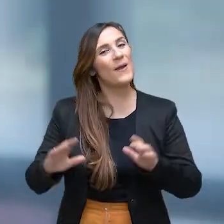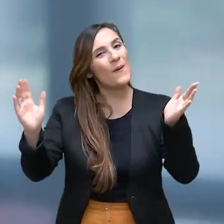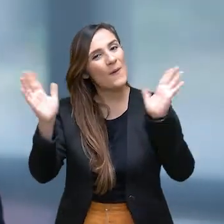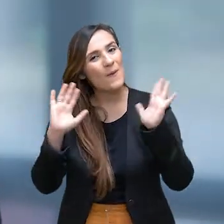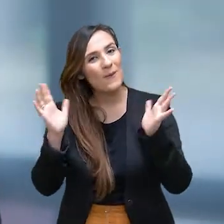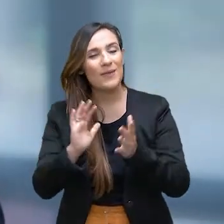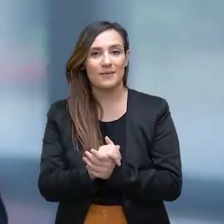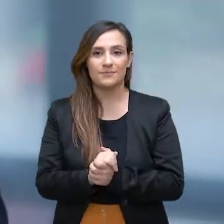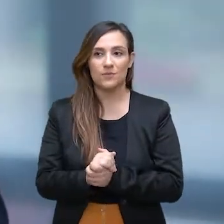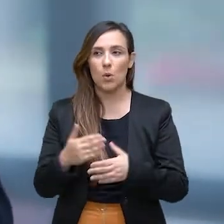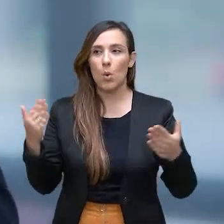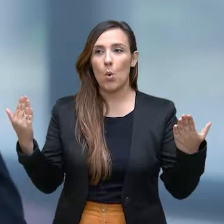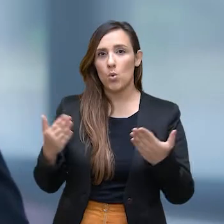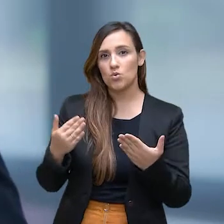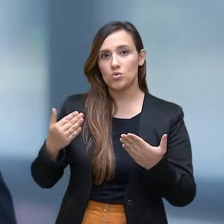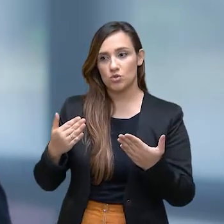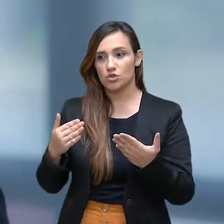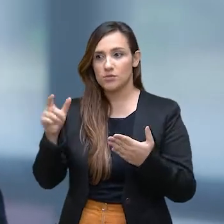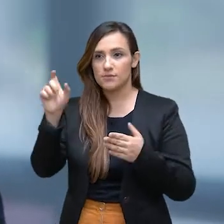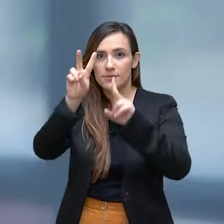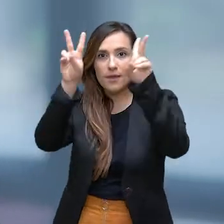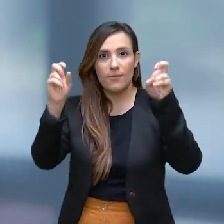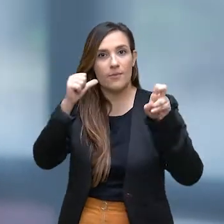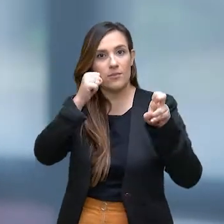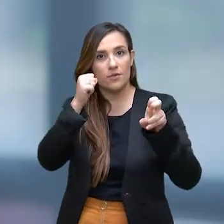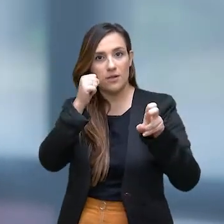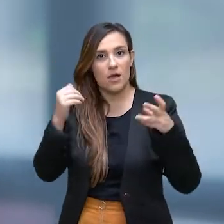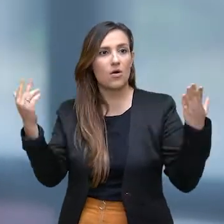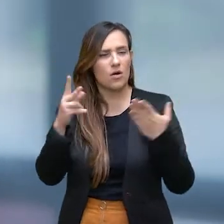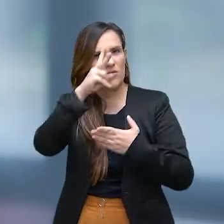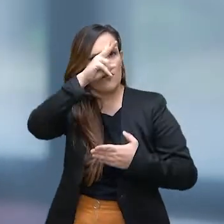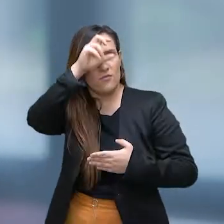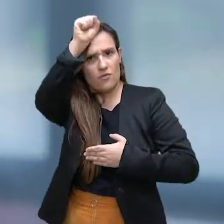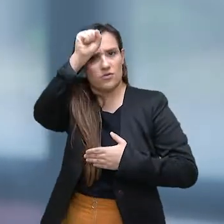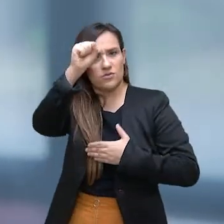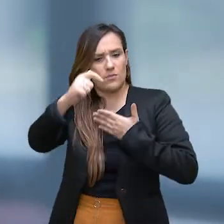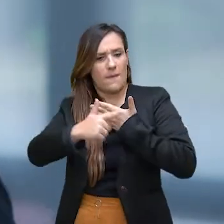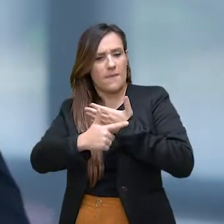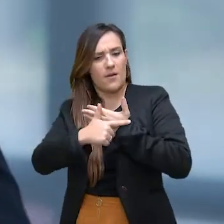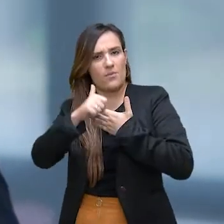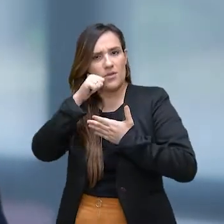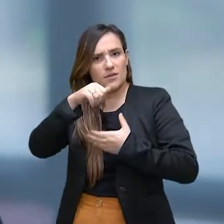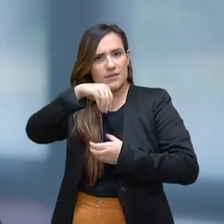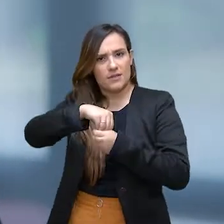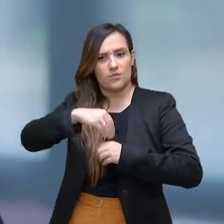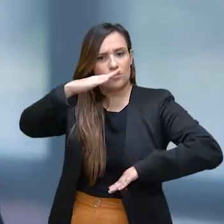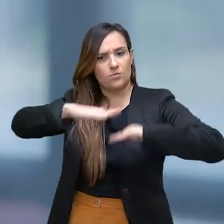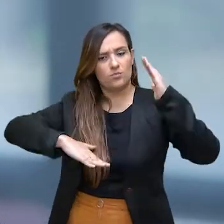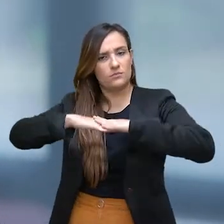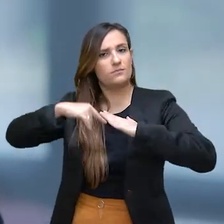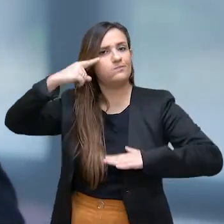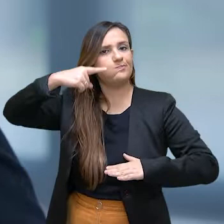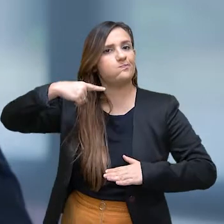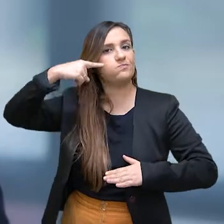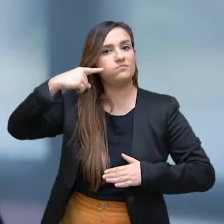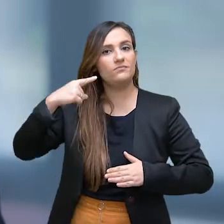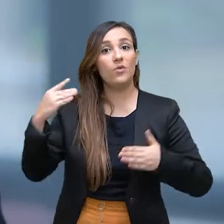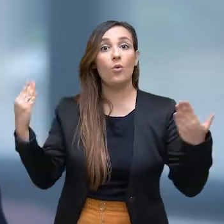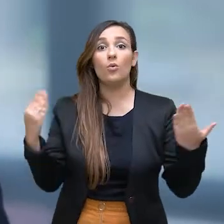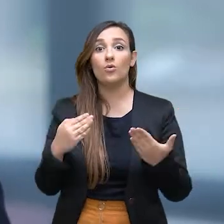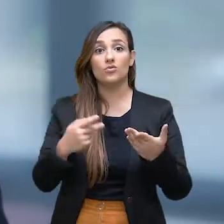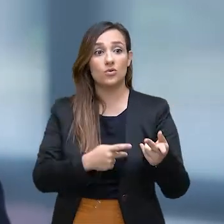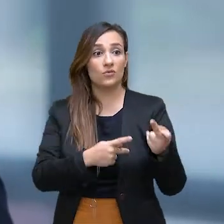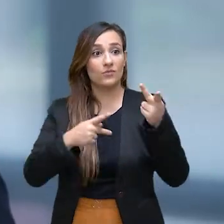Olá, na série Mulheres, hoje vamos falar sobre o fortalecimento do papel feminino nas carreiras jurídicas. Participam desse